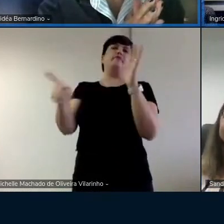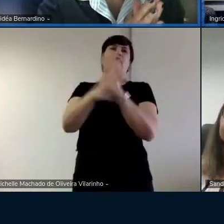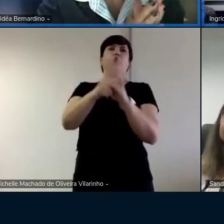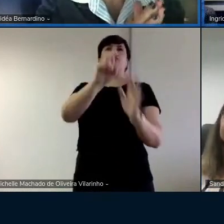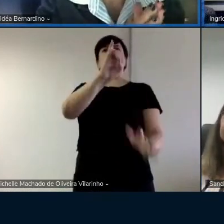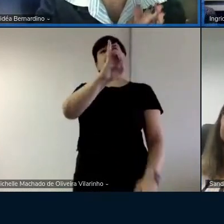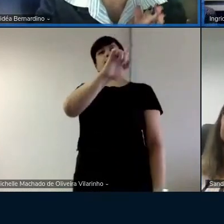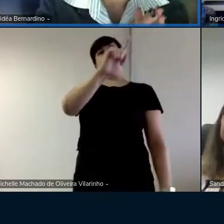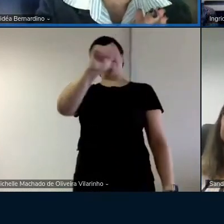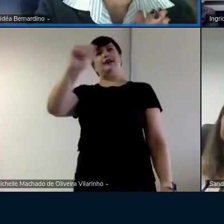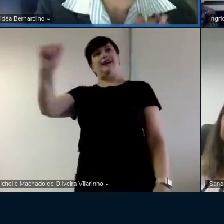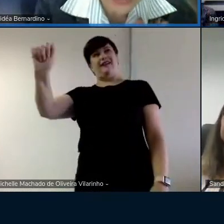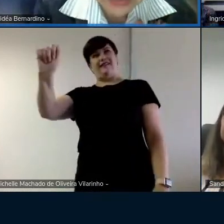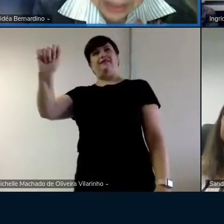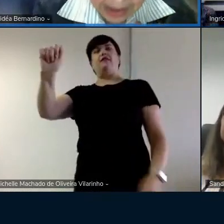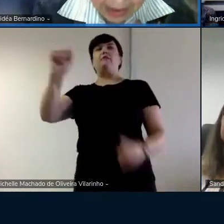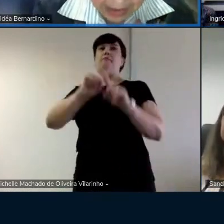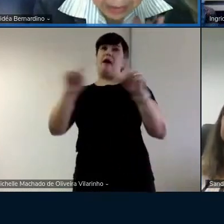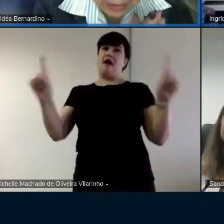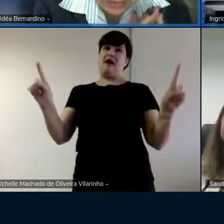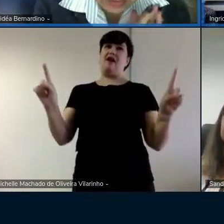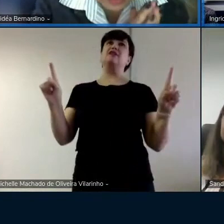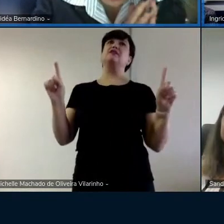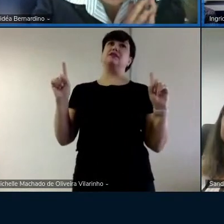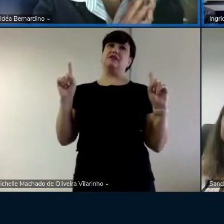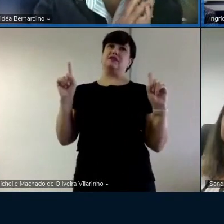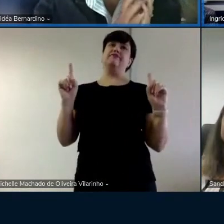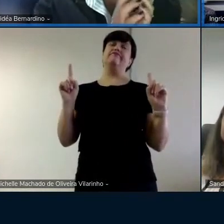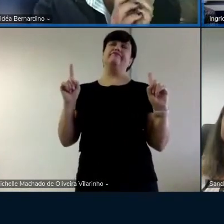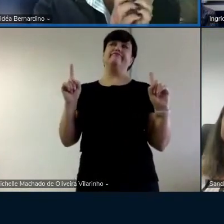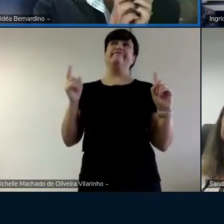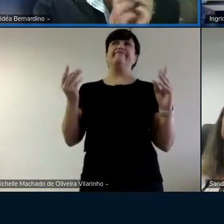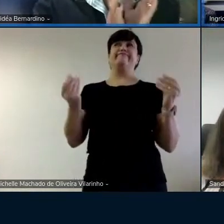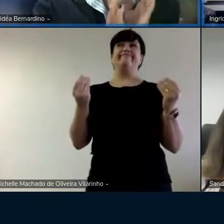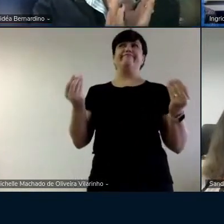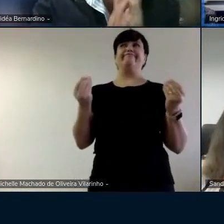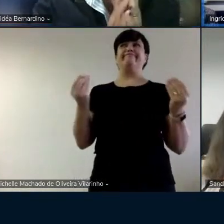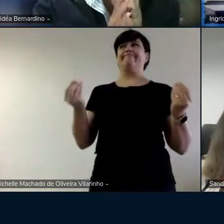tá? desse jeito mas que é uma